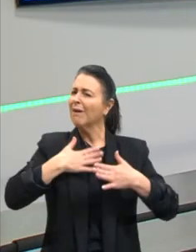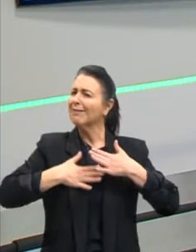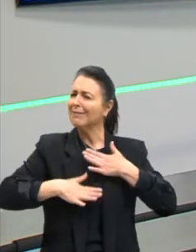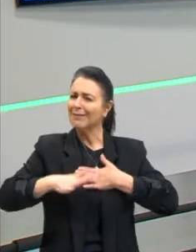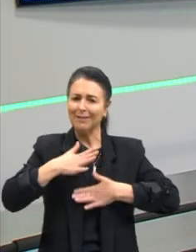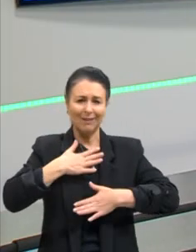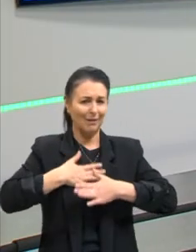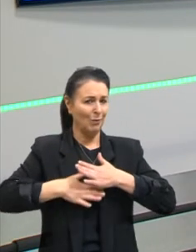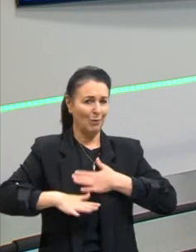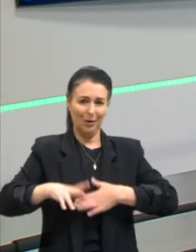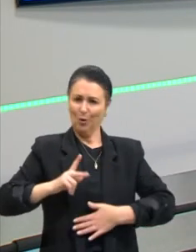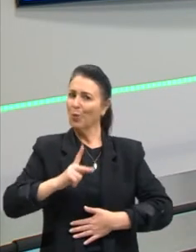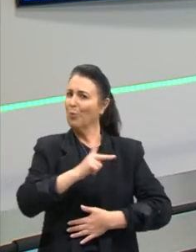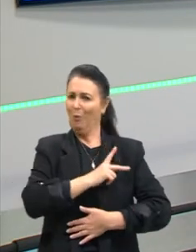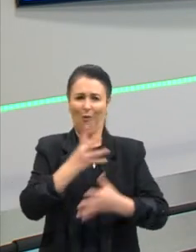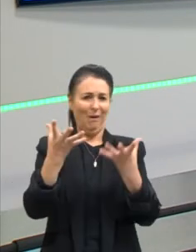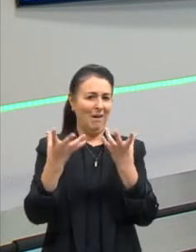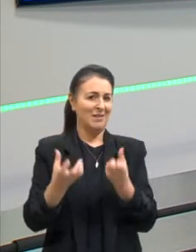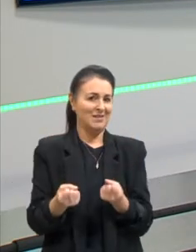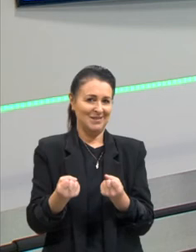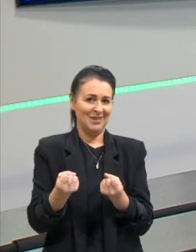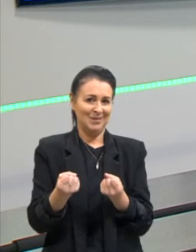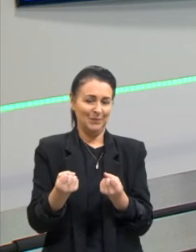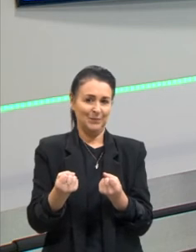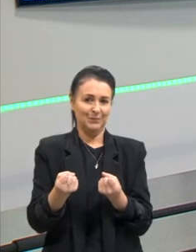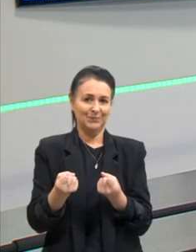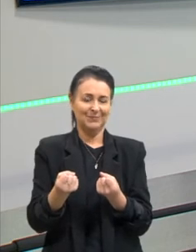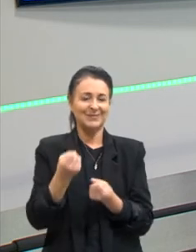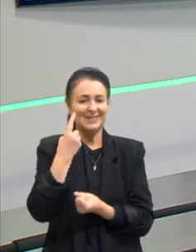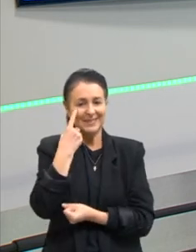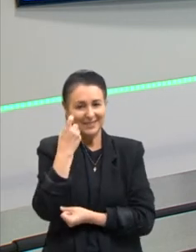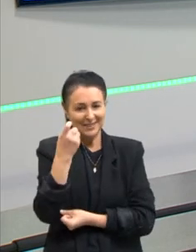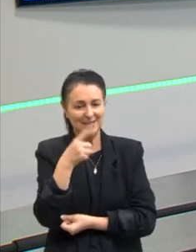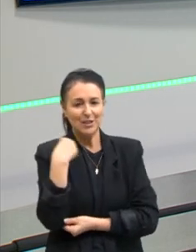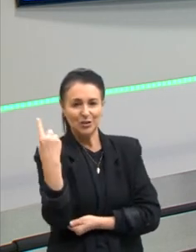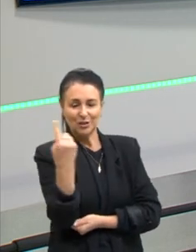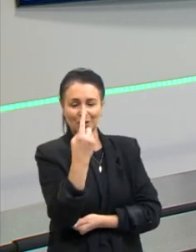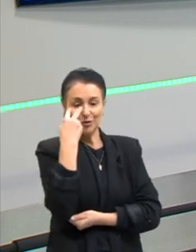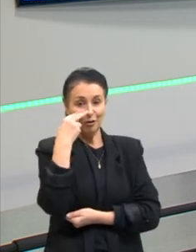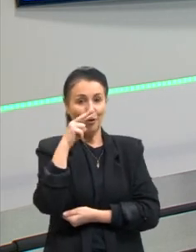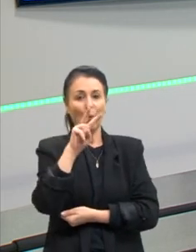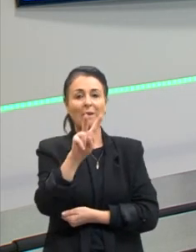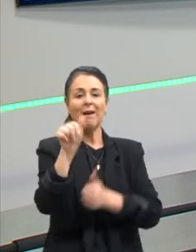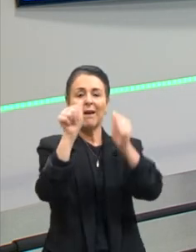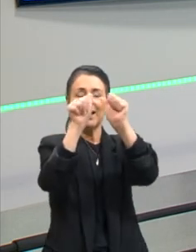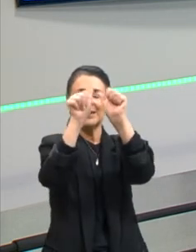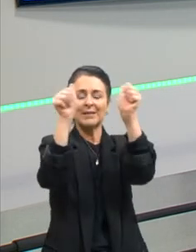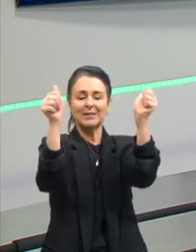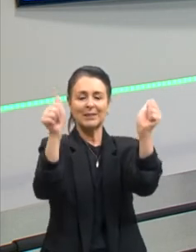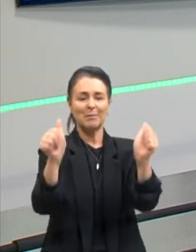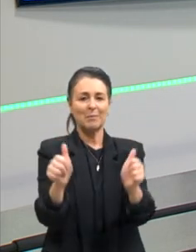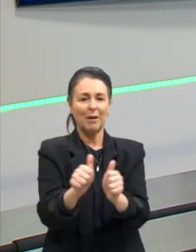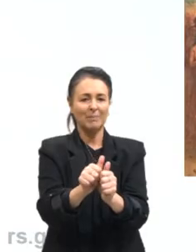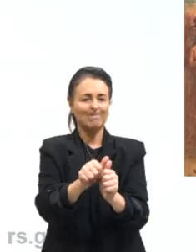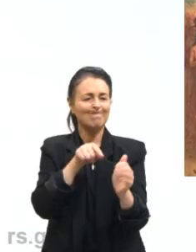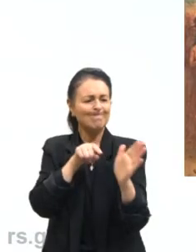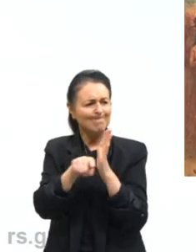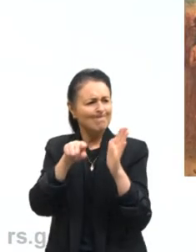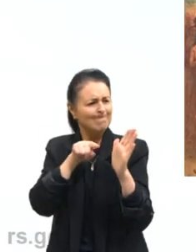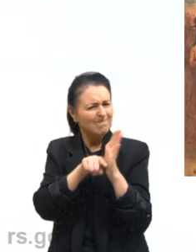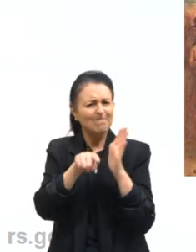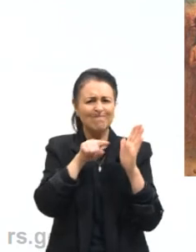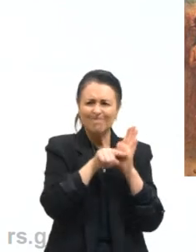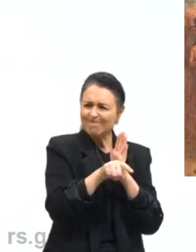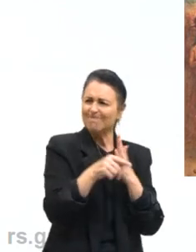povo reagiu. Então, é interessante, gente, nós olharmos para as imagens, nós questionarmos as